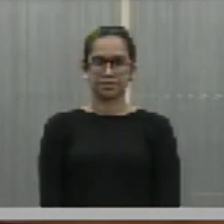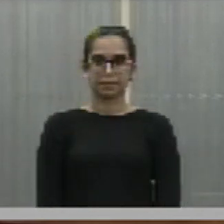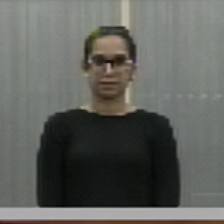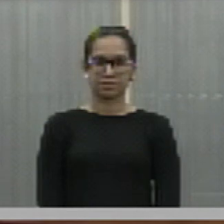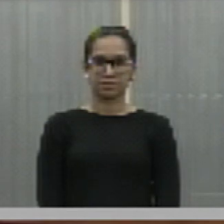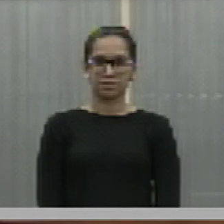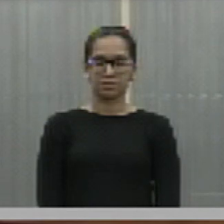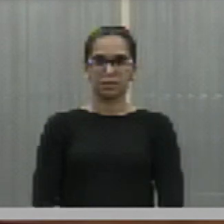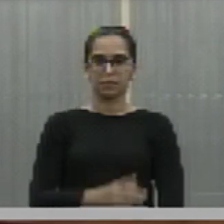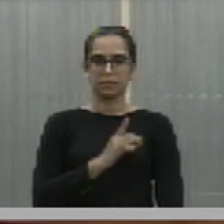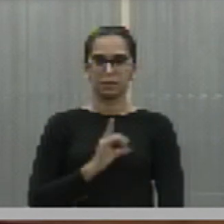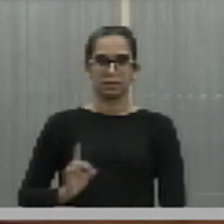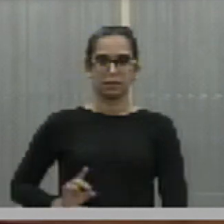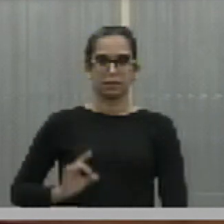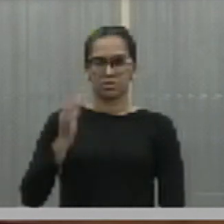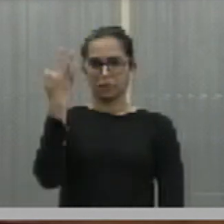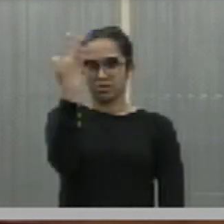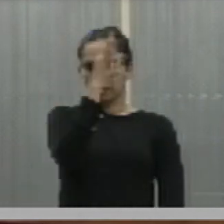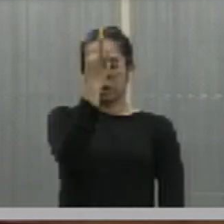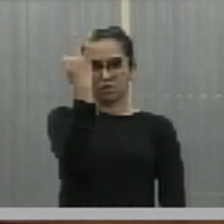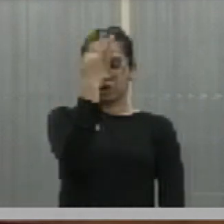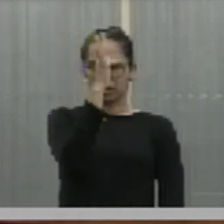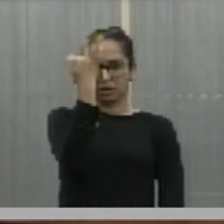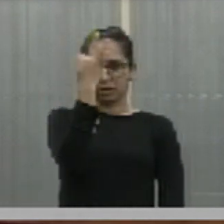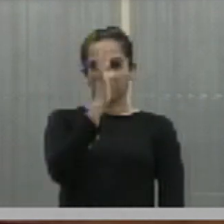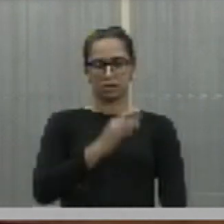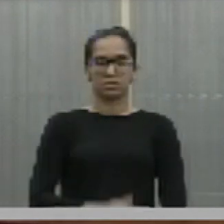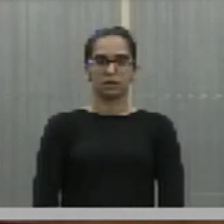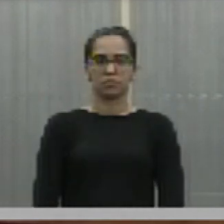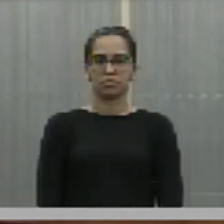Deputado Franzé Silva. Presente.